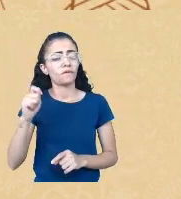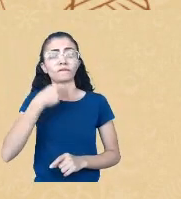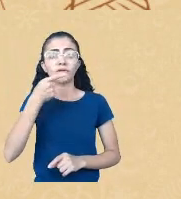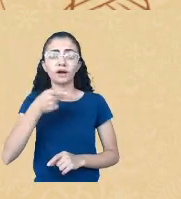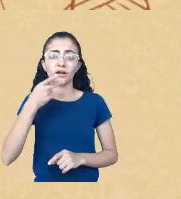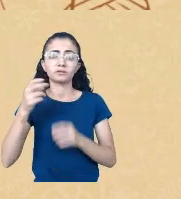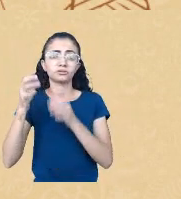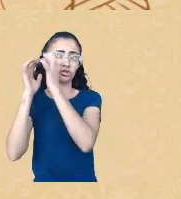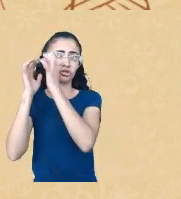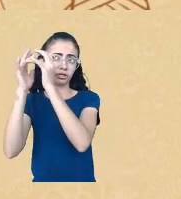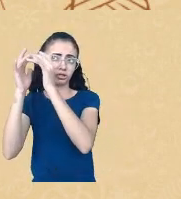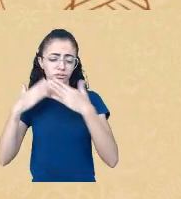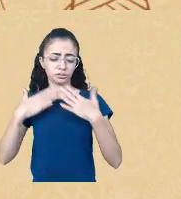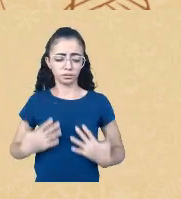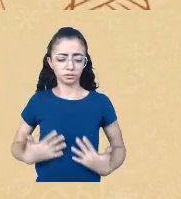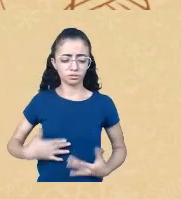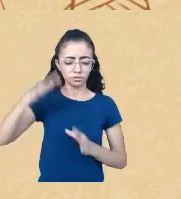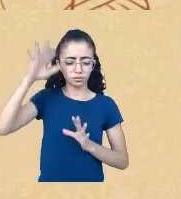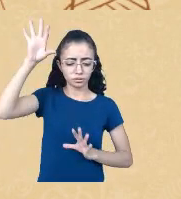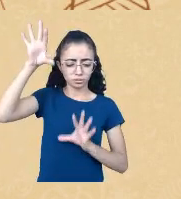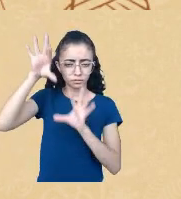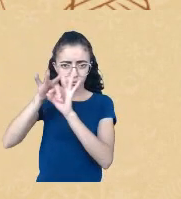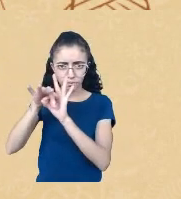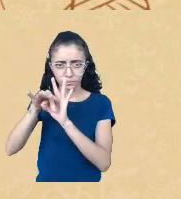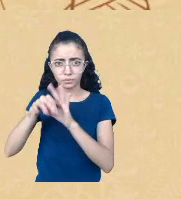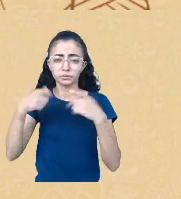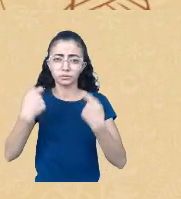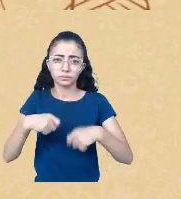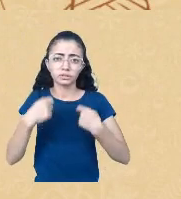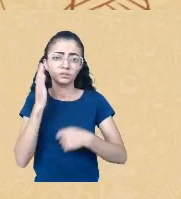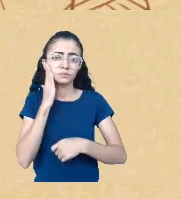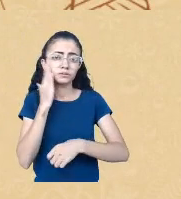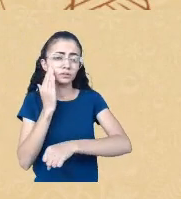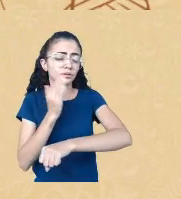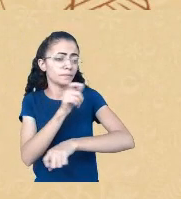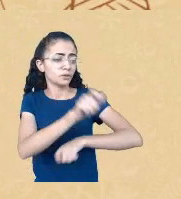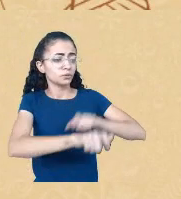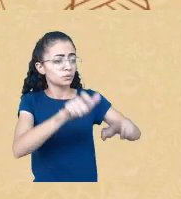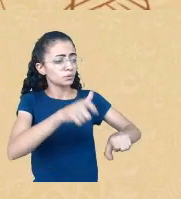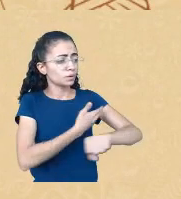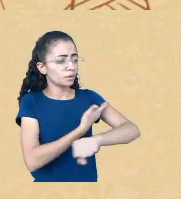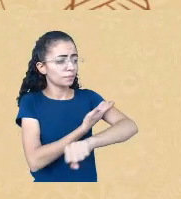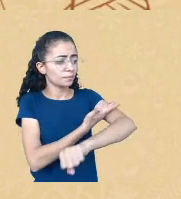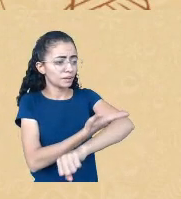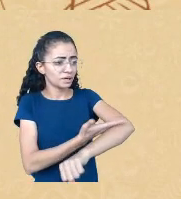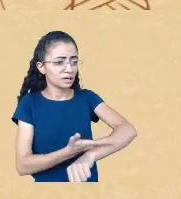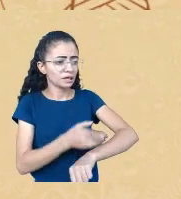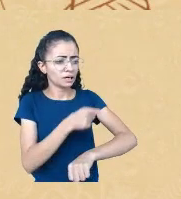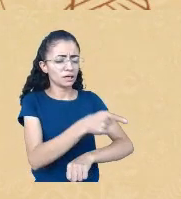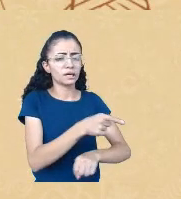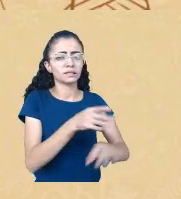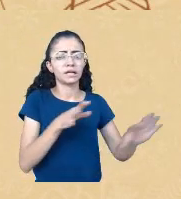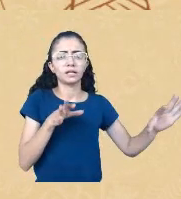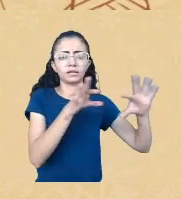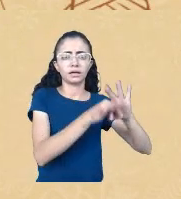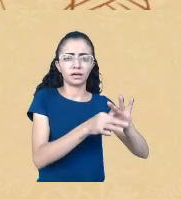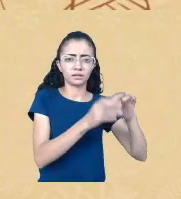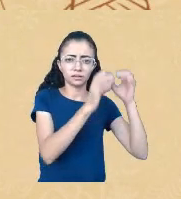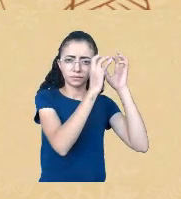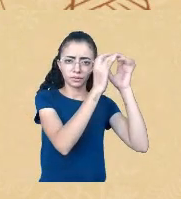reconheça que historicamente pessoas brancas foram associadas à dimensão da mente e pessoas não brancas à dimensão do corpo.